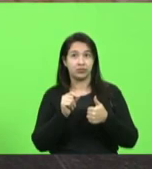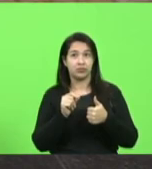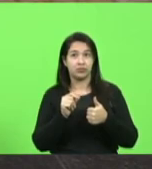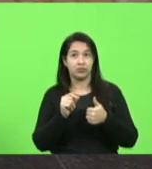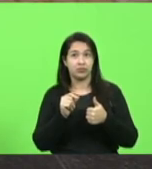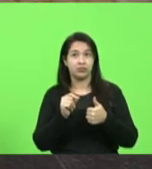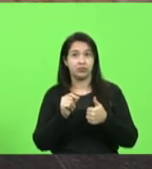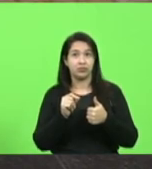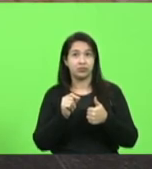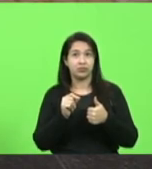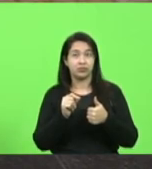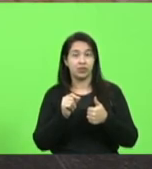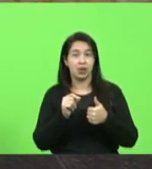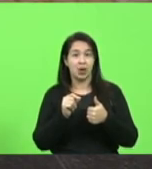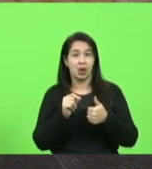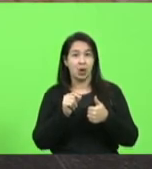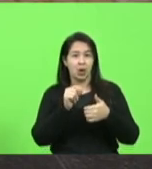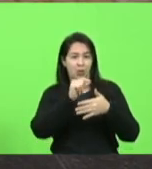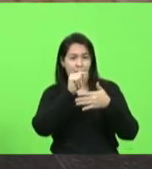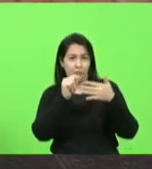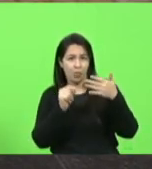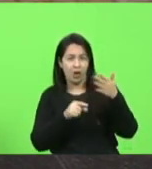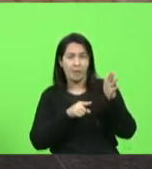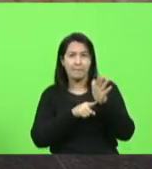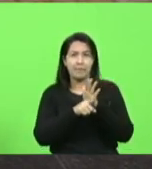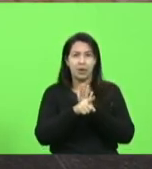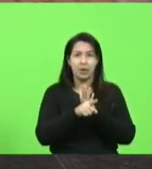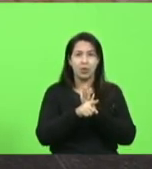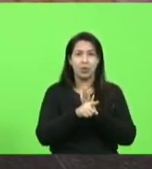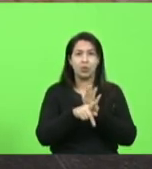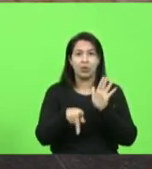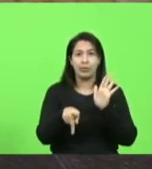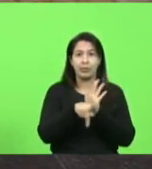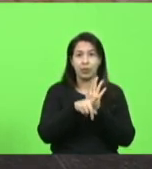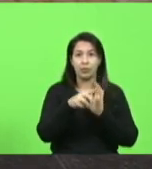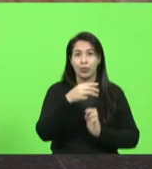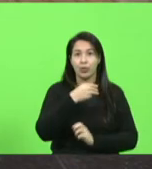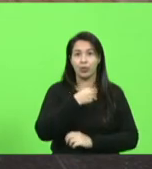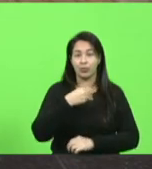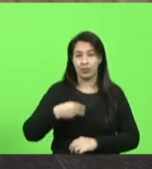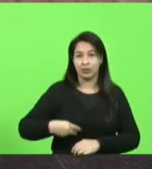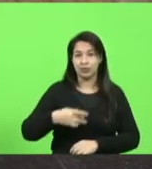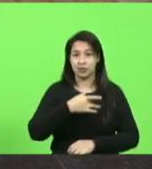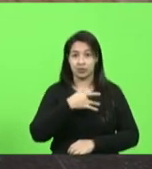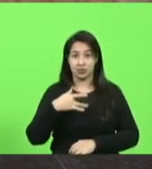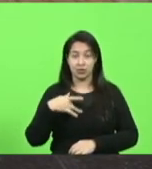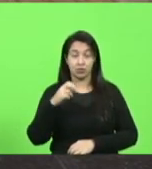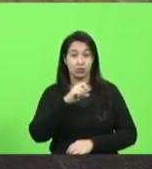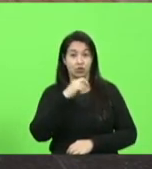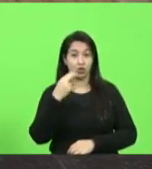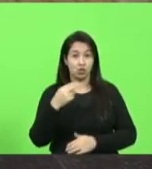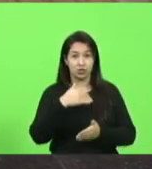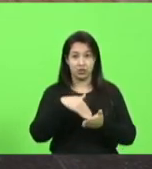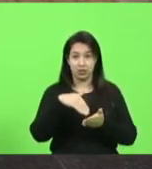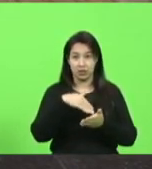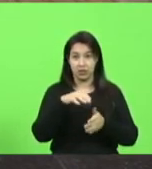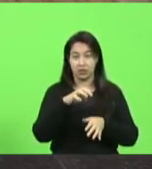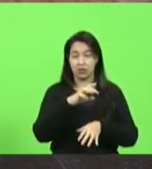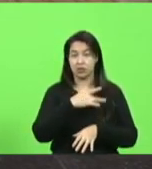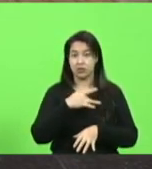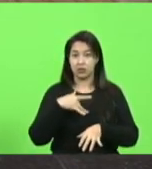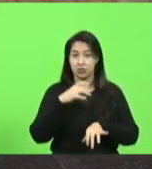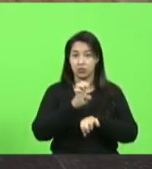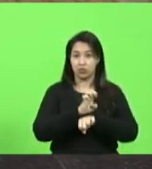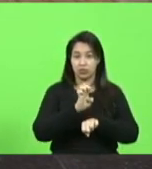-se de um questionário do Ministério da Saúde, ou da Secretaria de Saúde do Estado, ou da